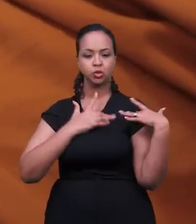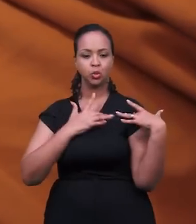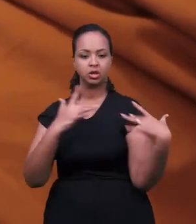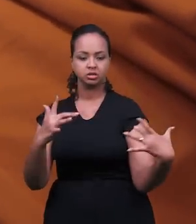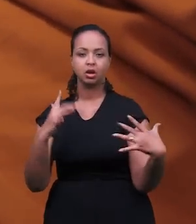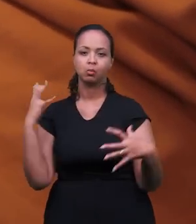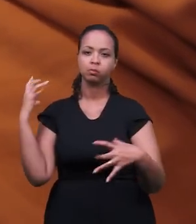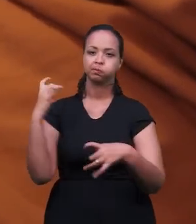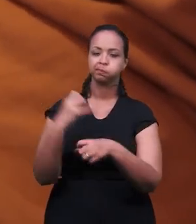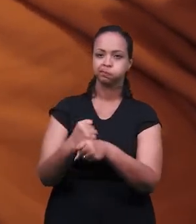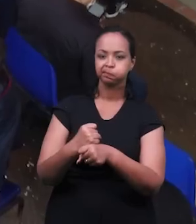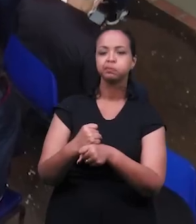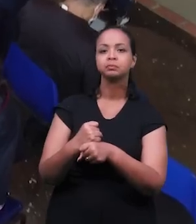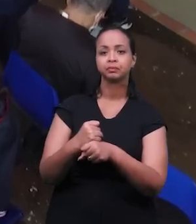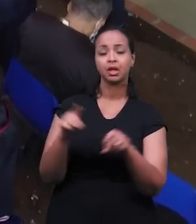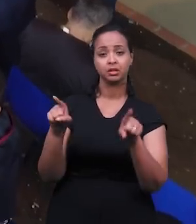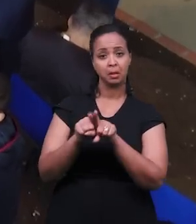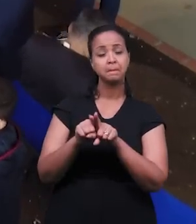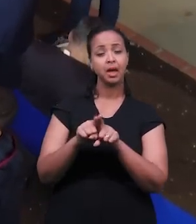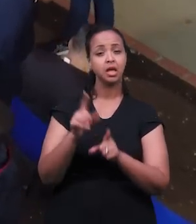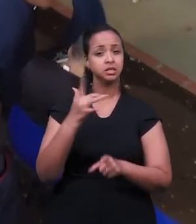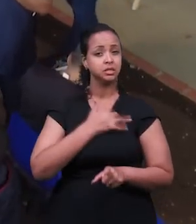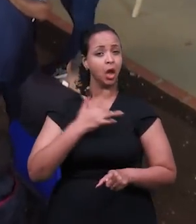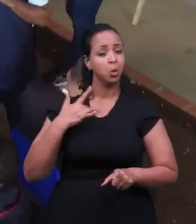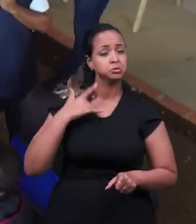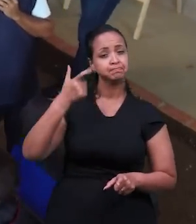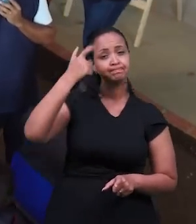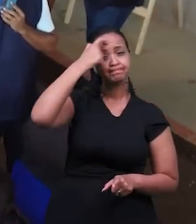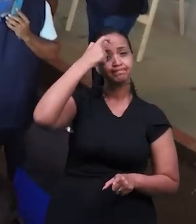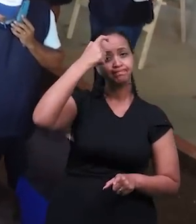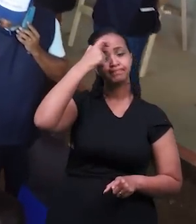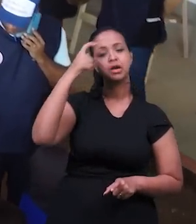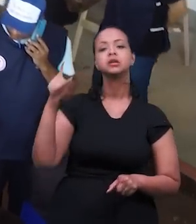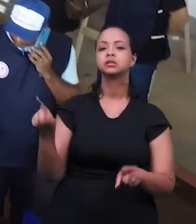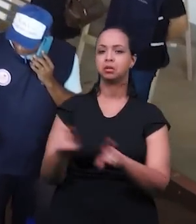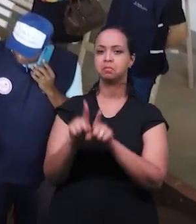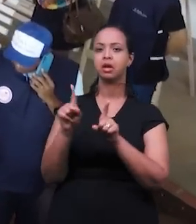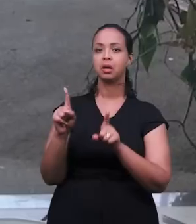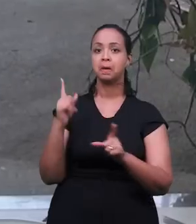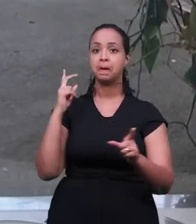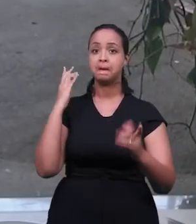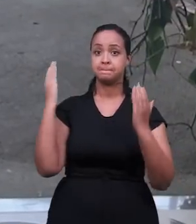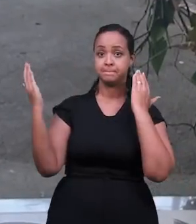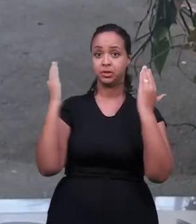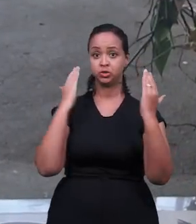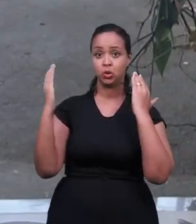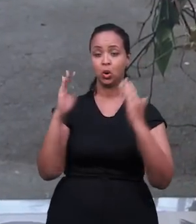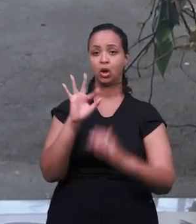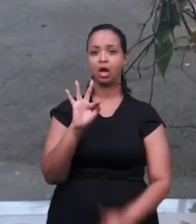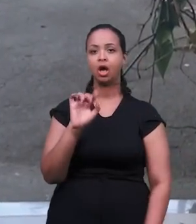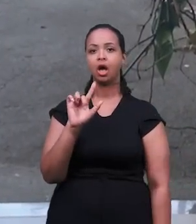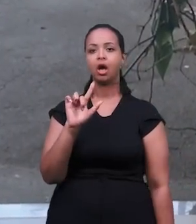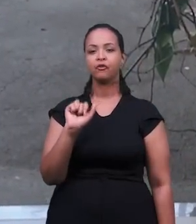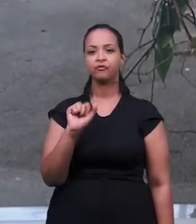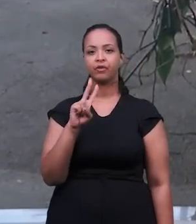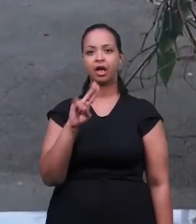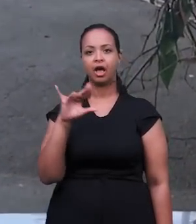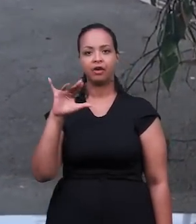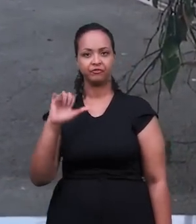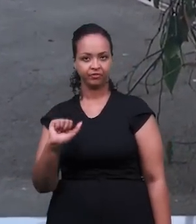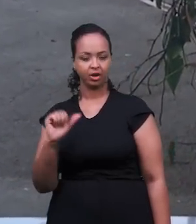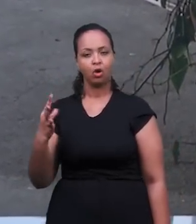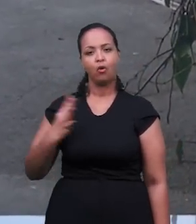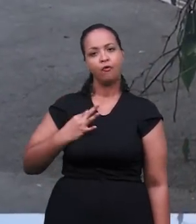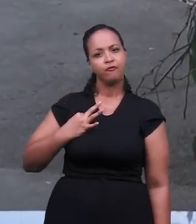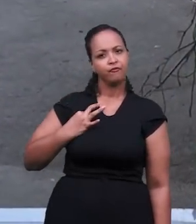foram contabilizadas. A saúde mental também foi um enfoque dessa ação. A psicóloga Flávia Ribeiro foi